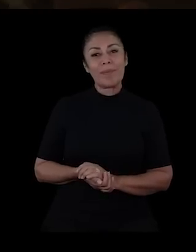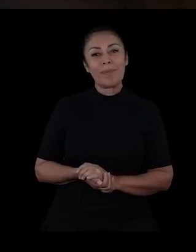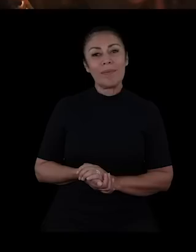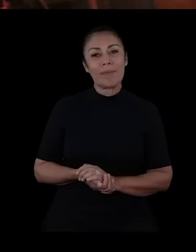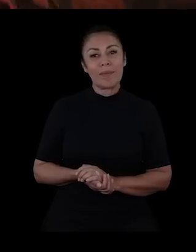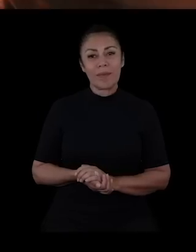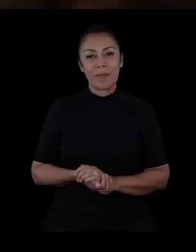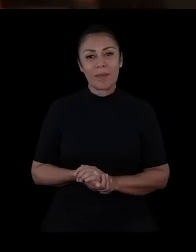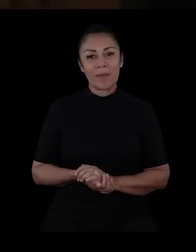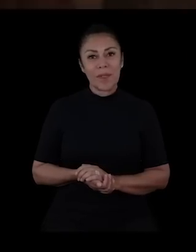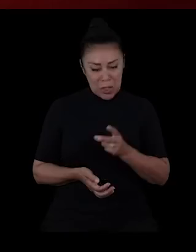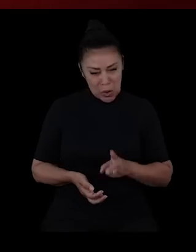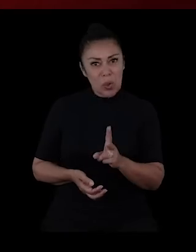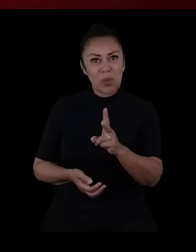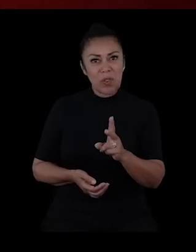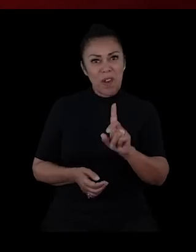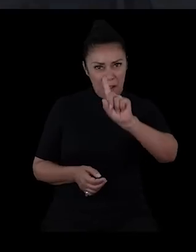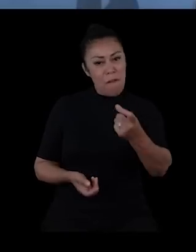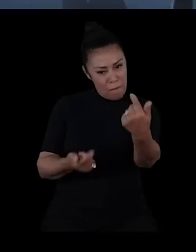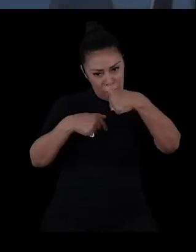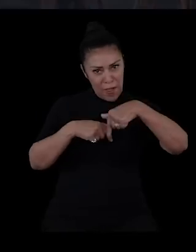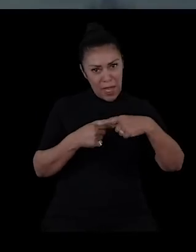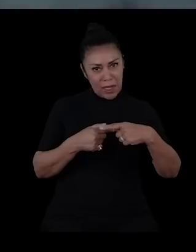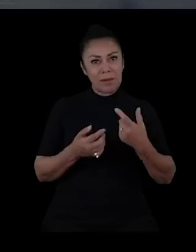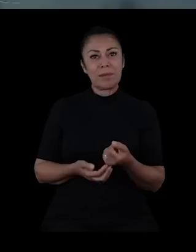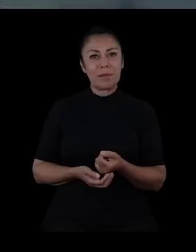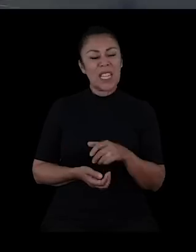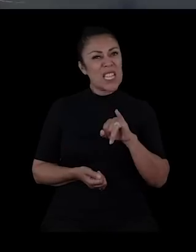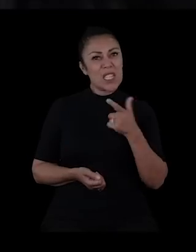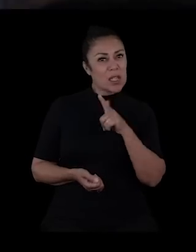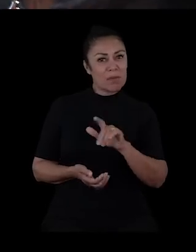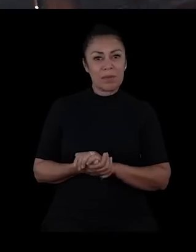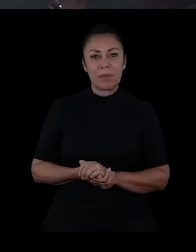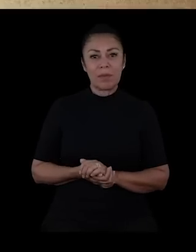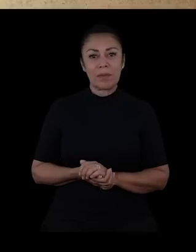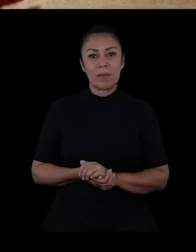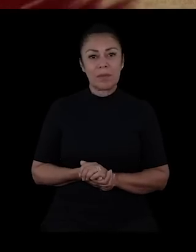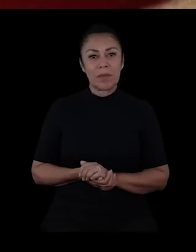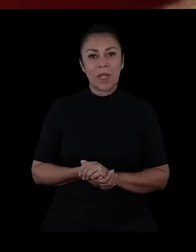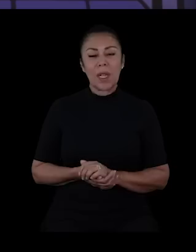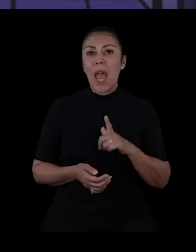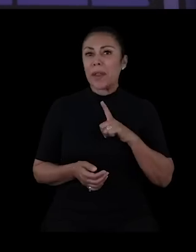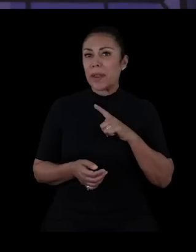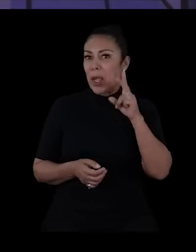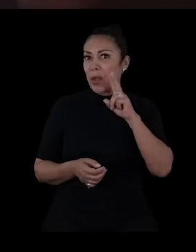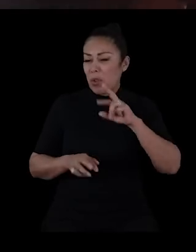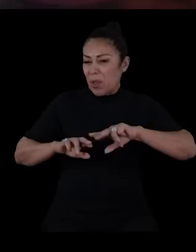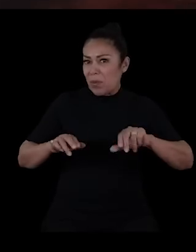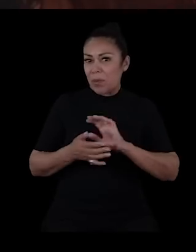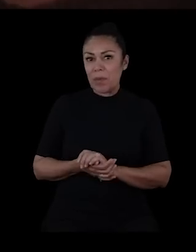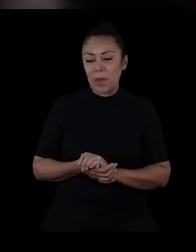Um homem atira uma flecha em chamas na direção do gato. Viva cada aventura. Entente-me! Se for capaz. Como se fosse a última.